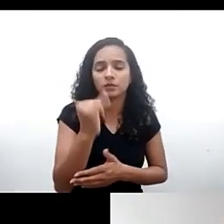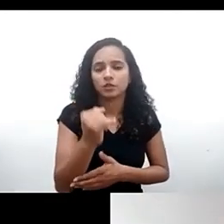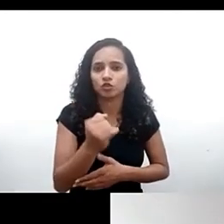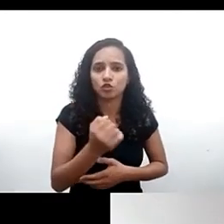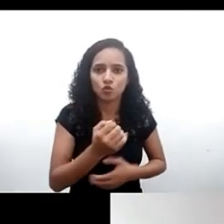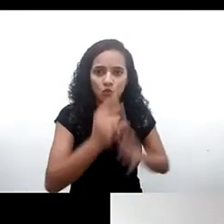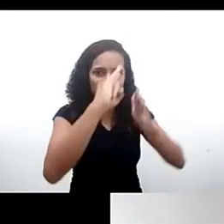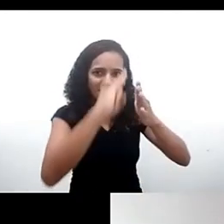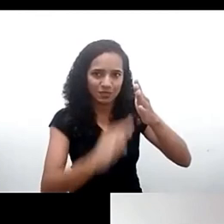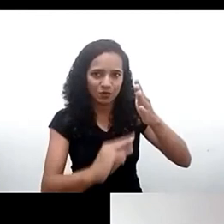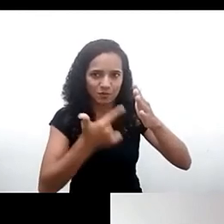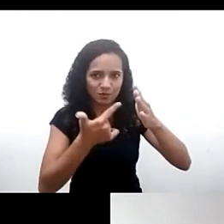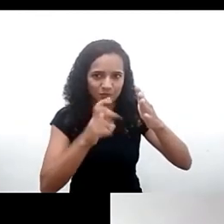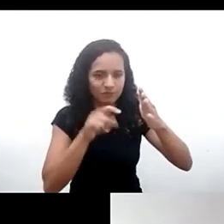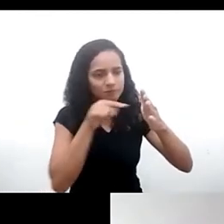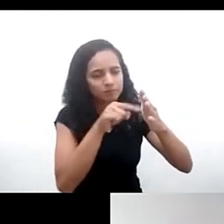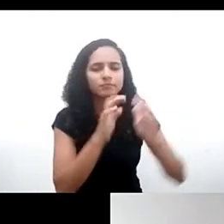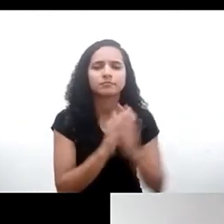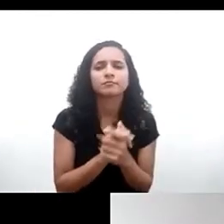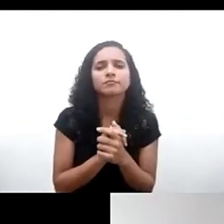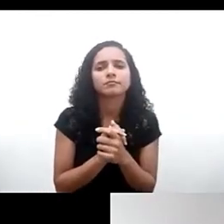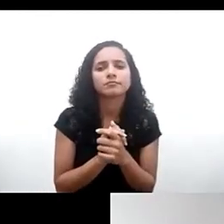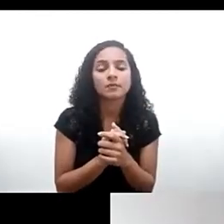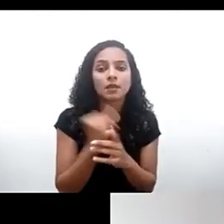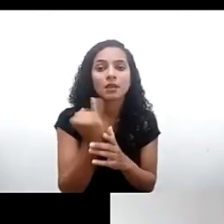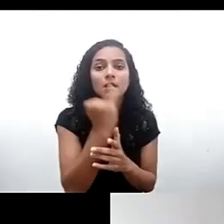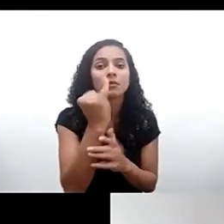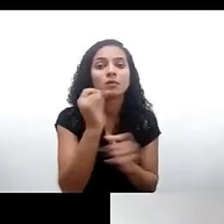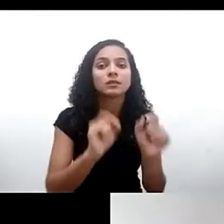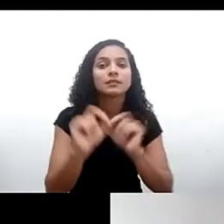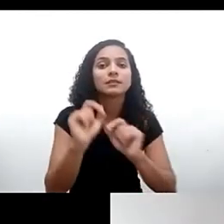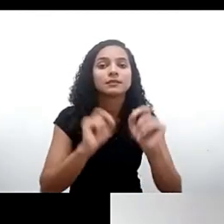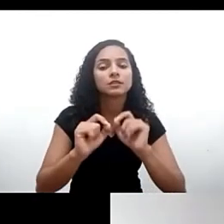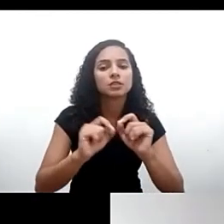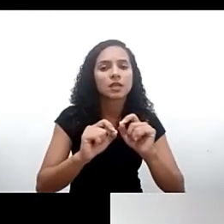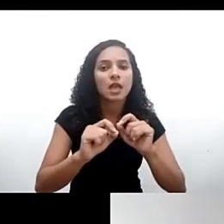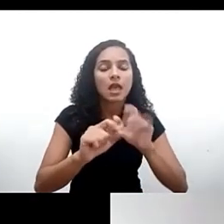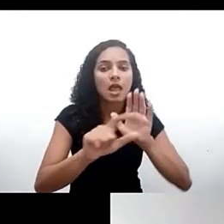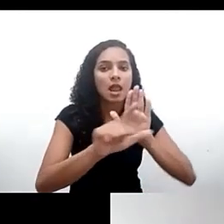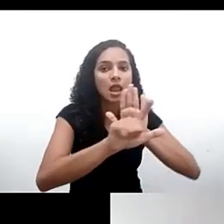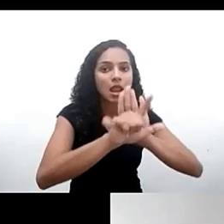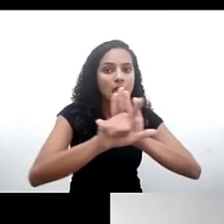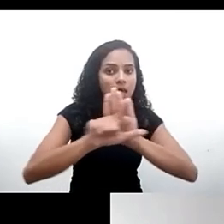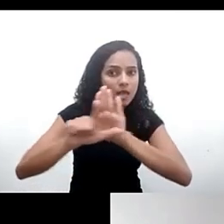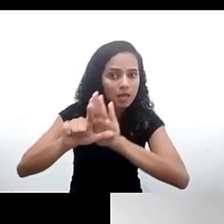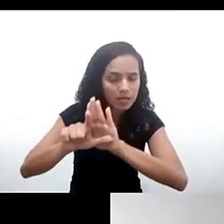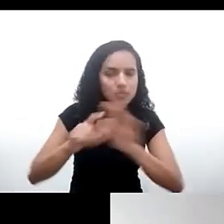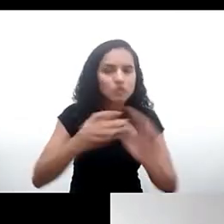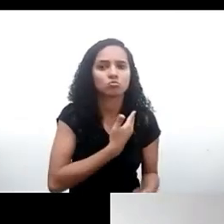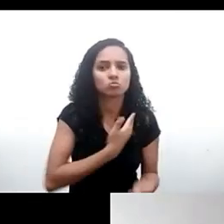é destacar a importância de leis de que os estados né